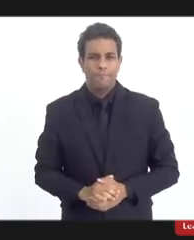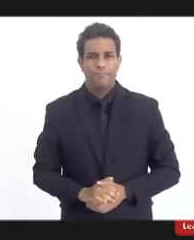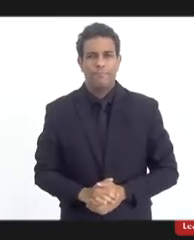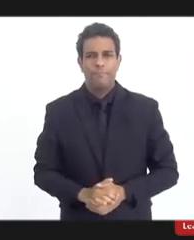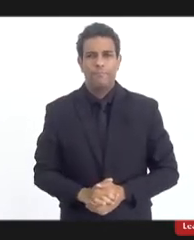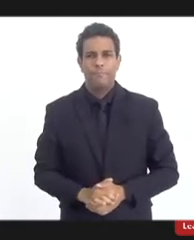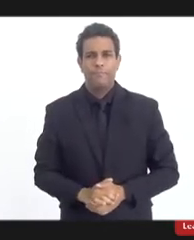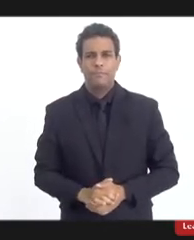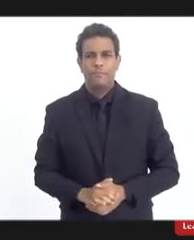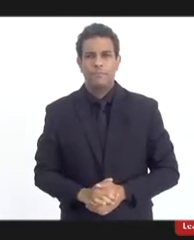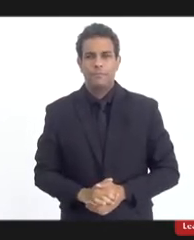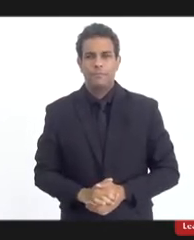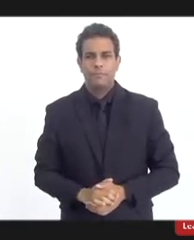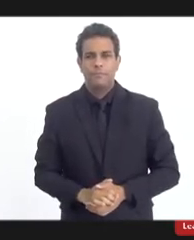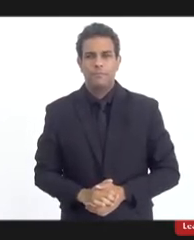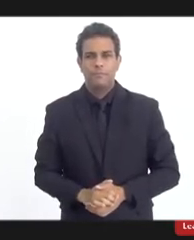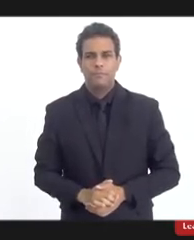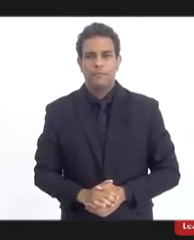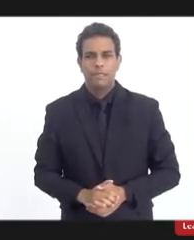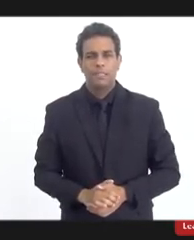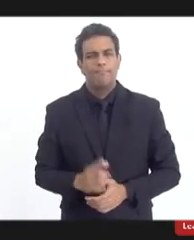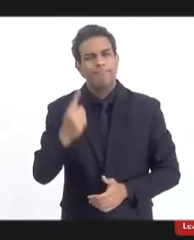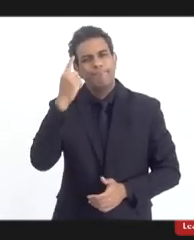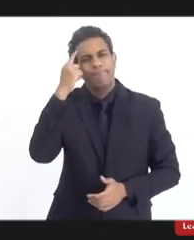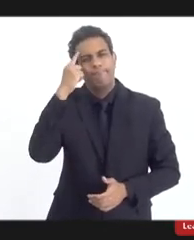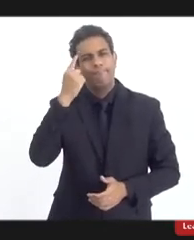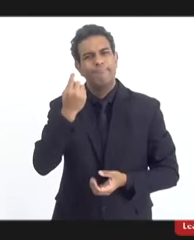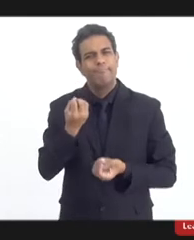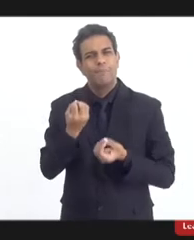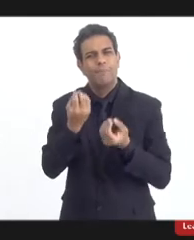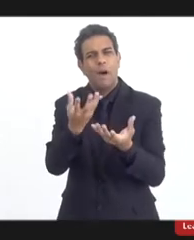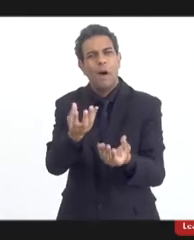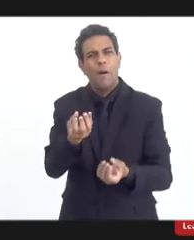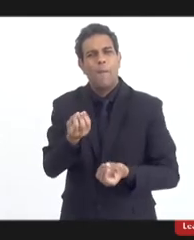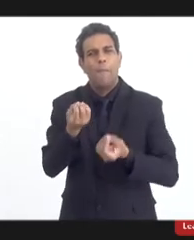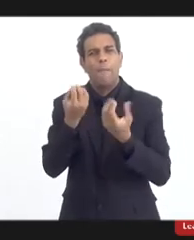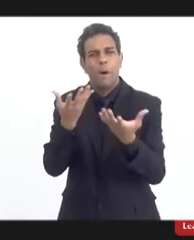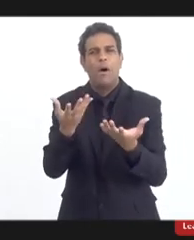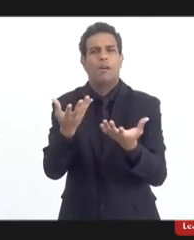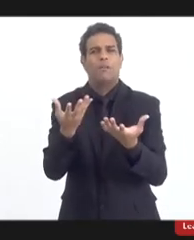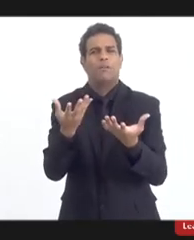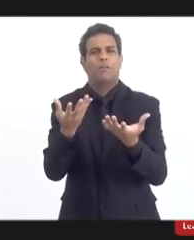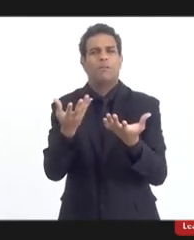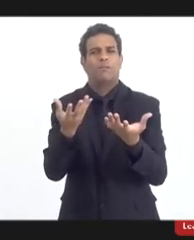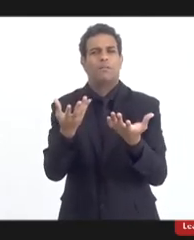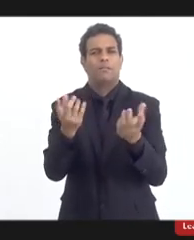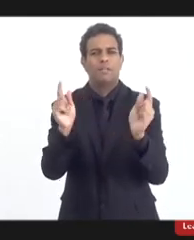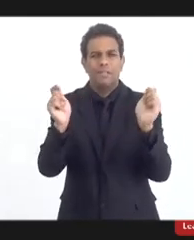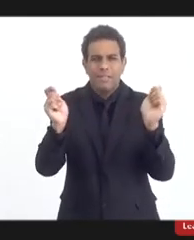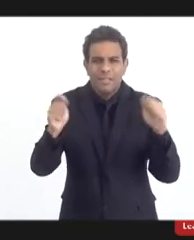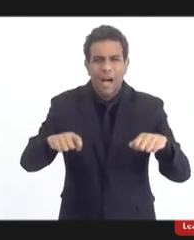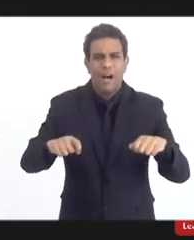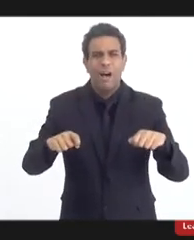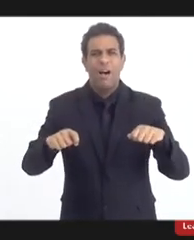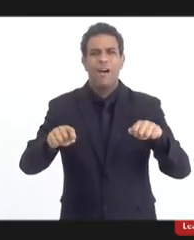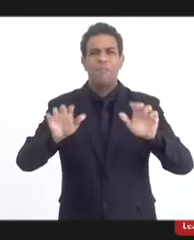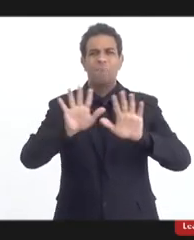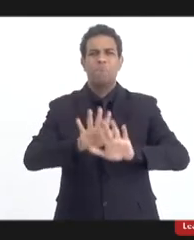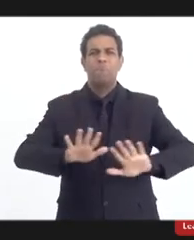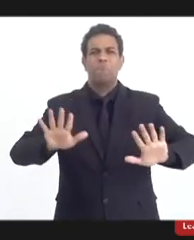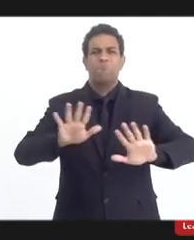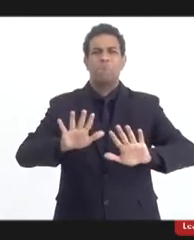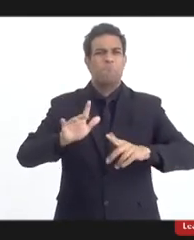a narrativa fosse a narrativa do proselitismo, isso não seria um problema.